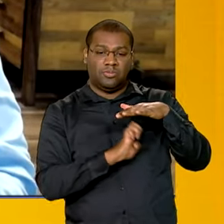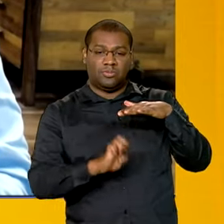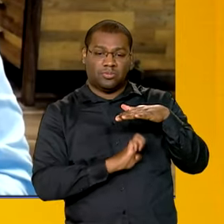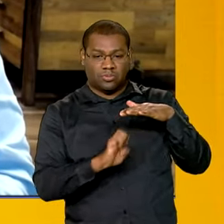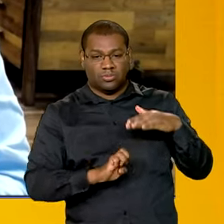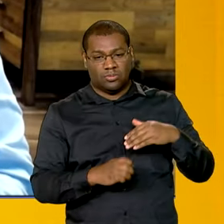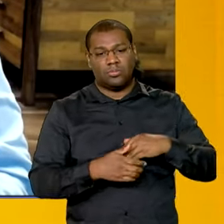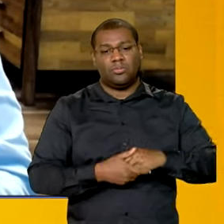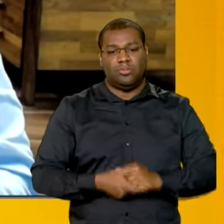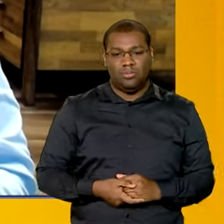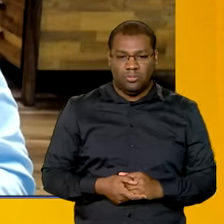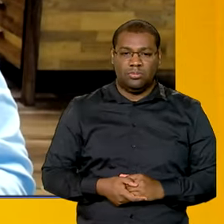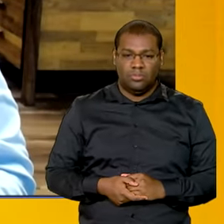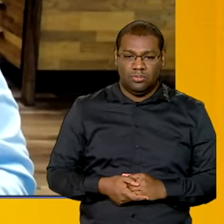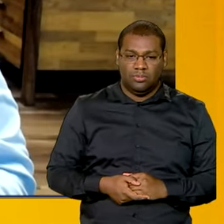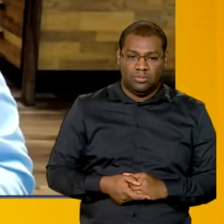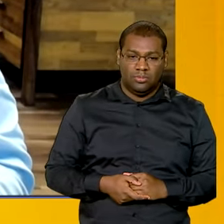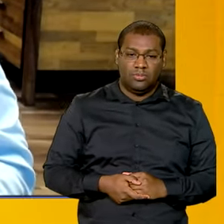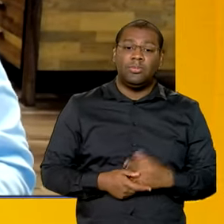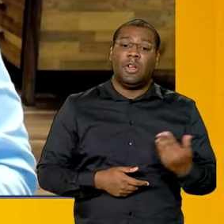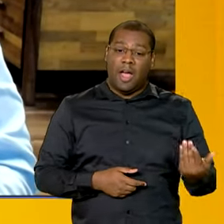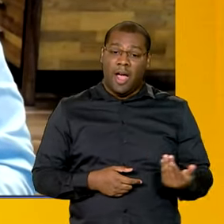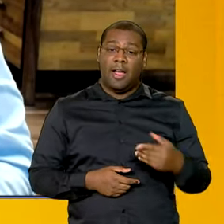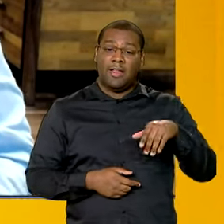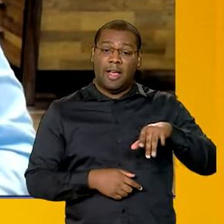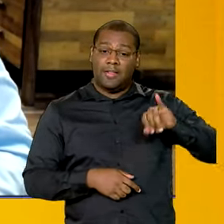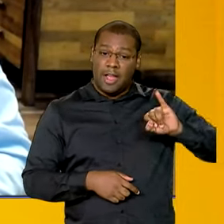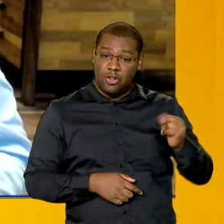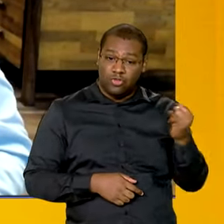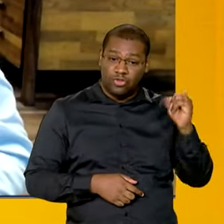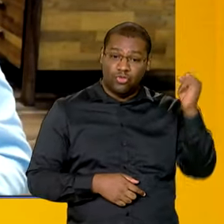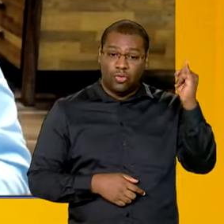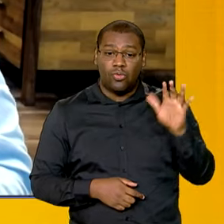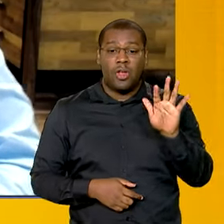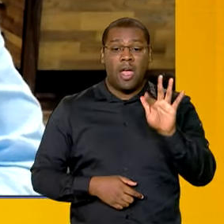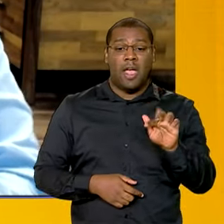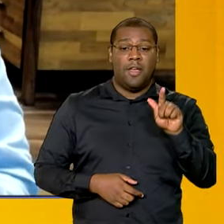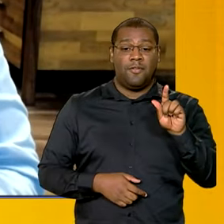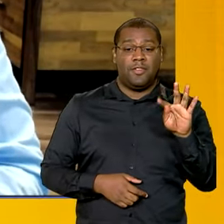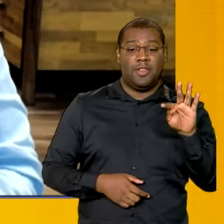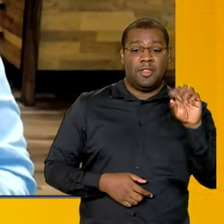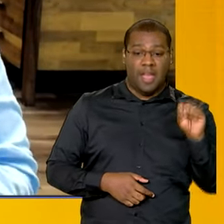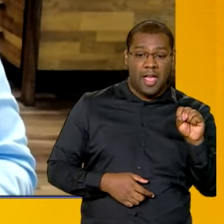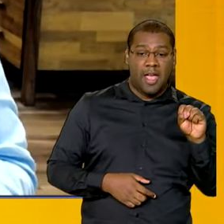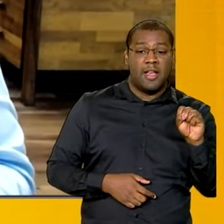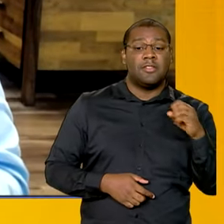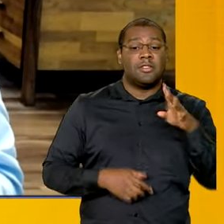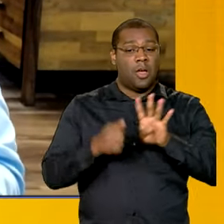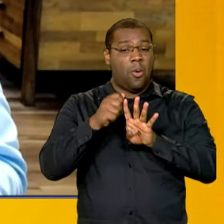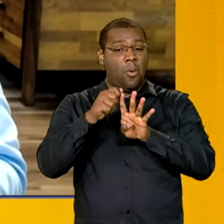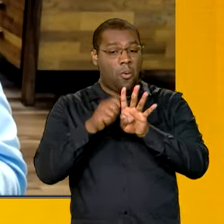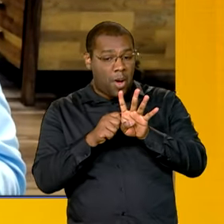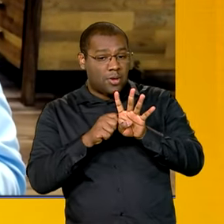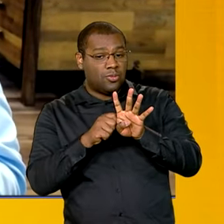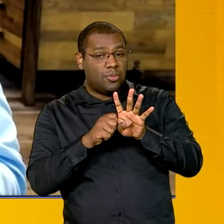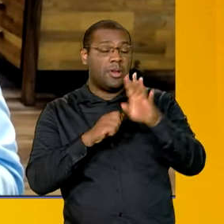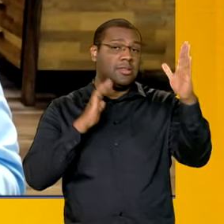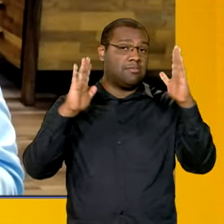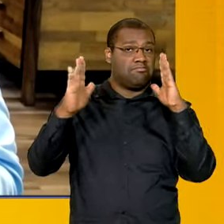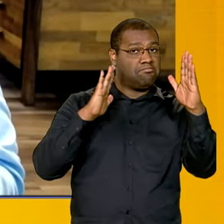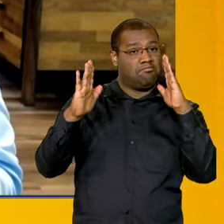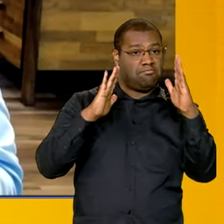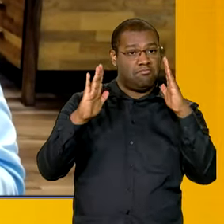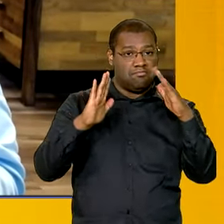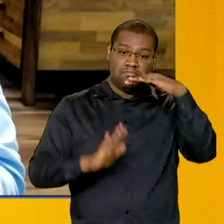recolhimento do Fundo de Garantia por quatro meses, depois de quatro meses, tem dois meses de